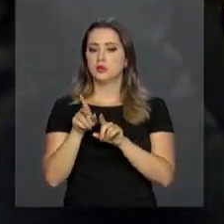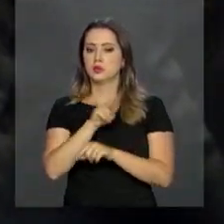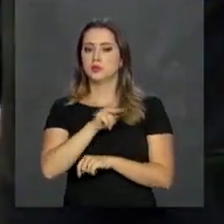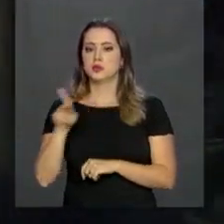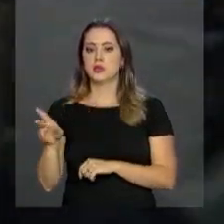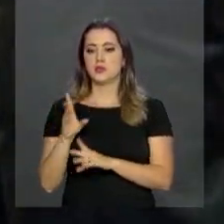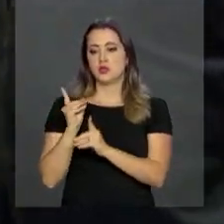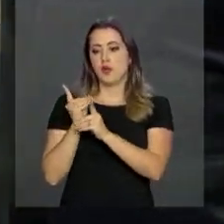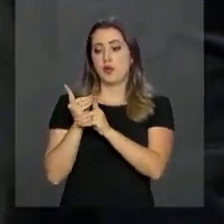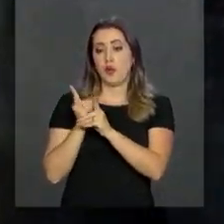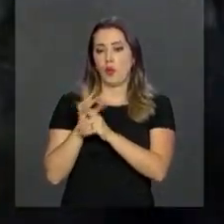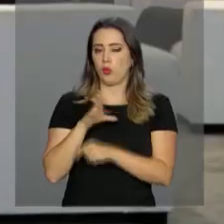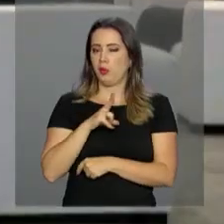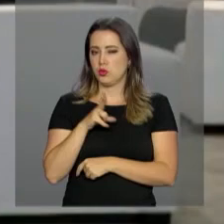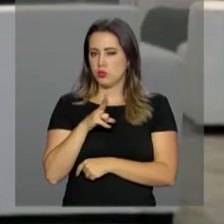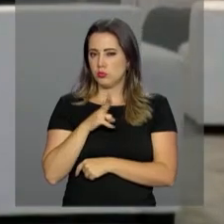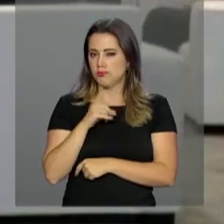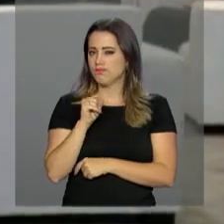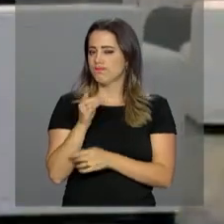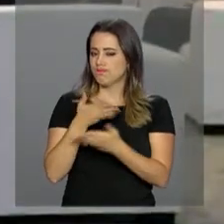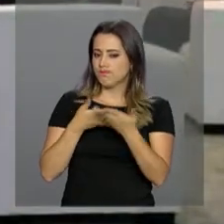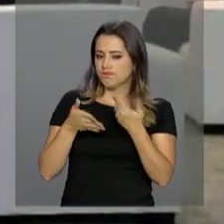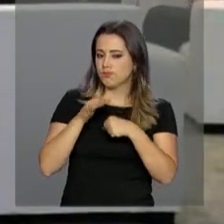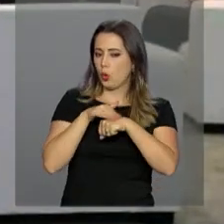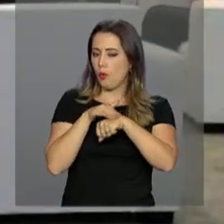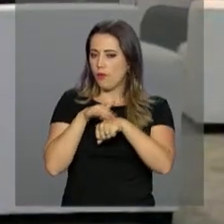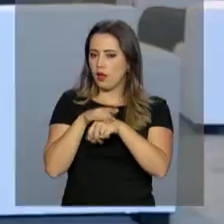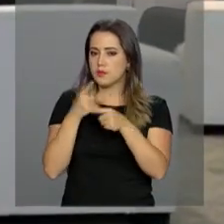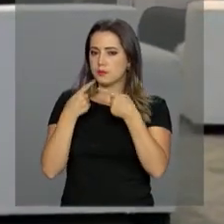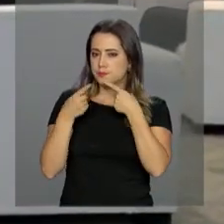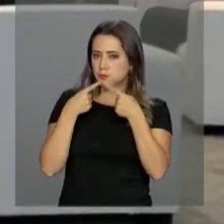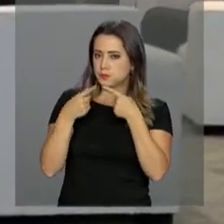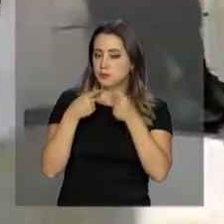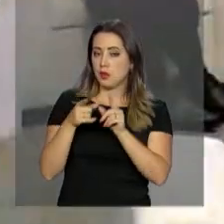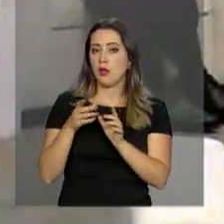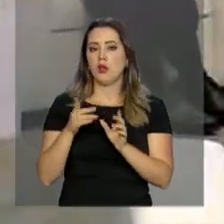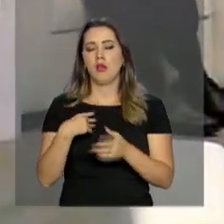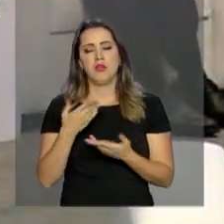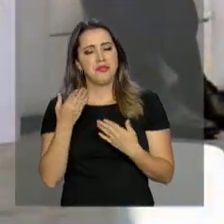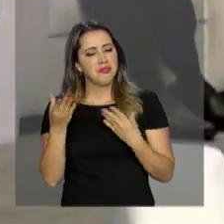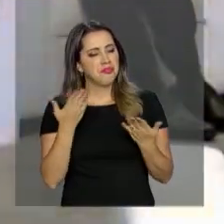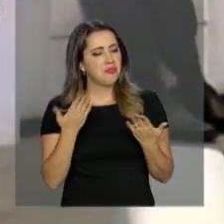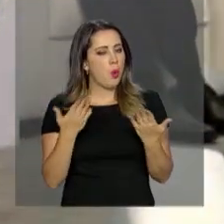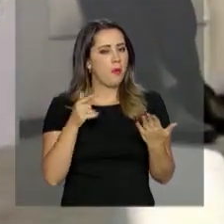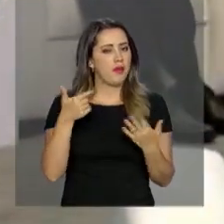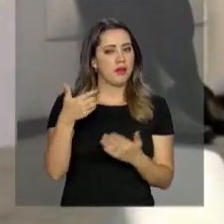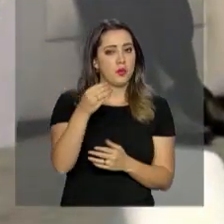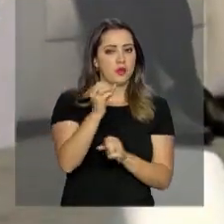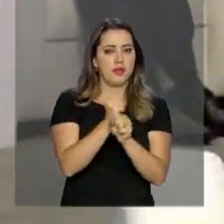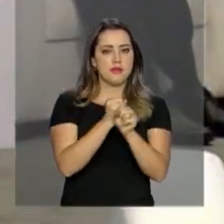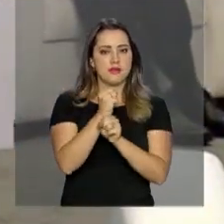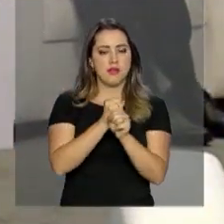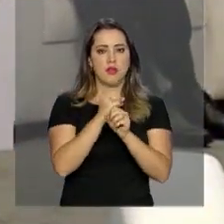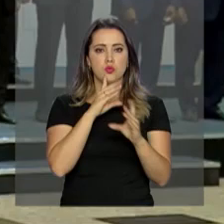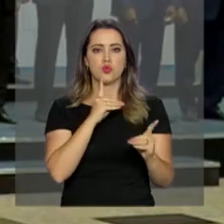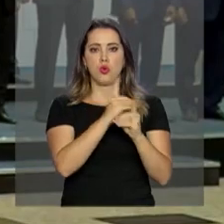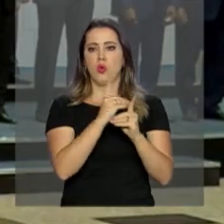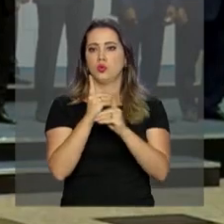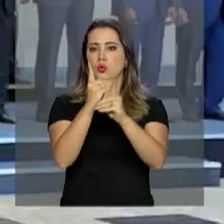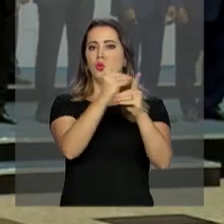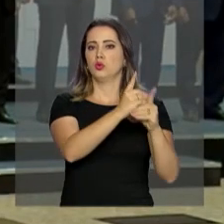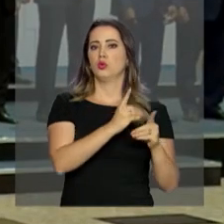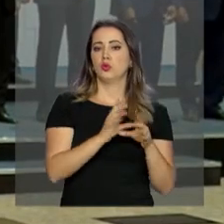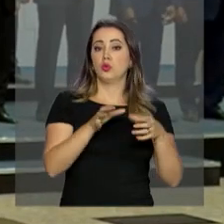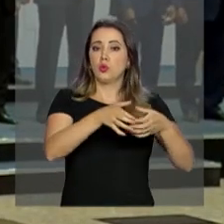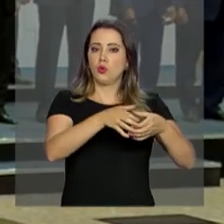participaram de um encontro privado, quando fizeram um balanço sobre os 10 anos de cúpulas de chefes de Estado e de governo do BRICS e